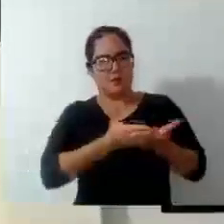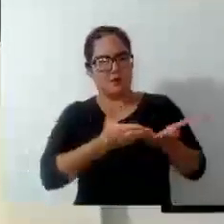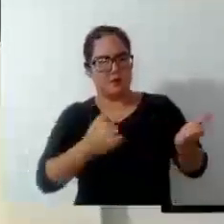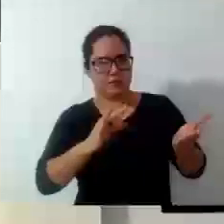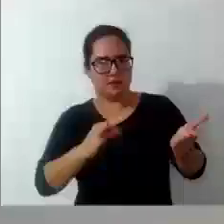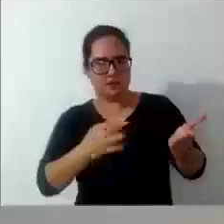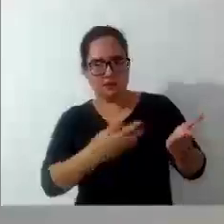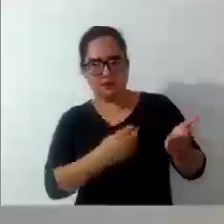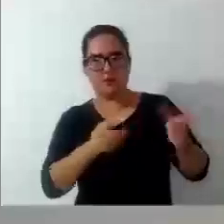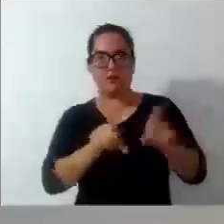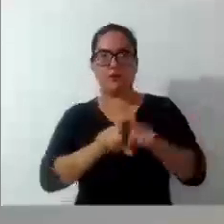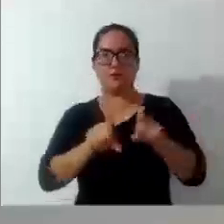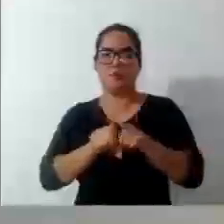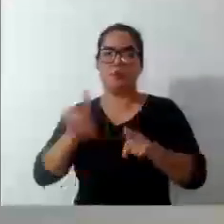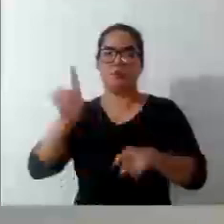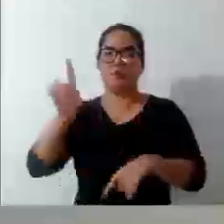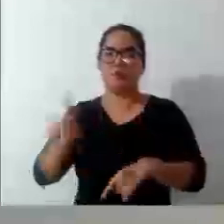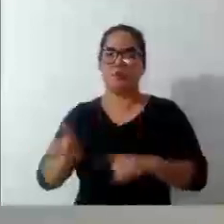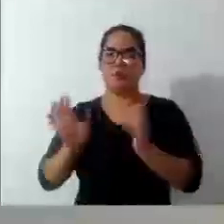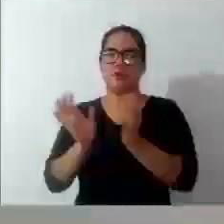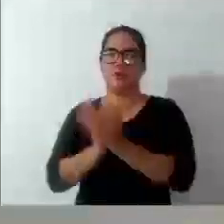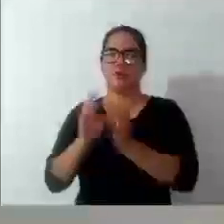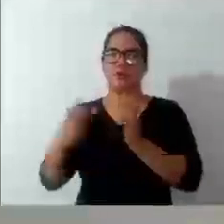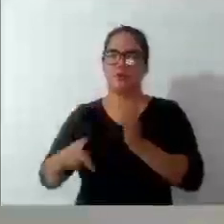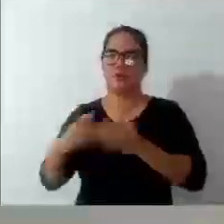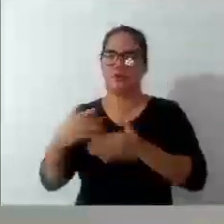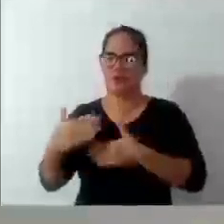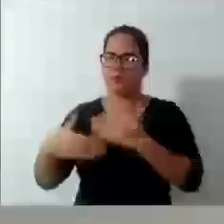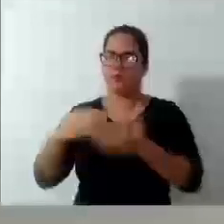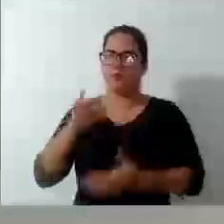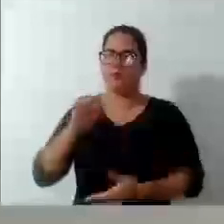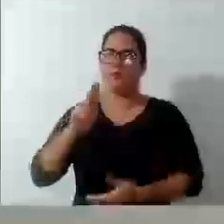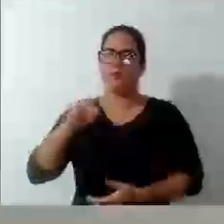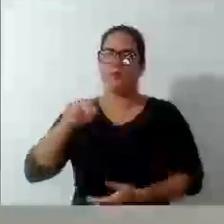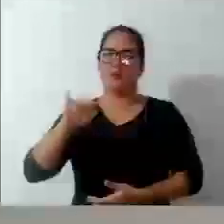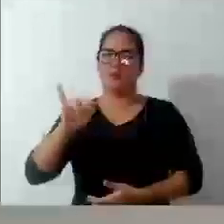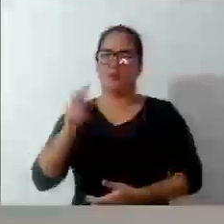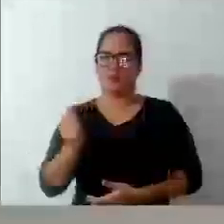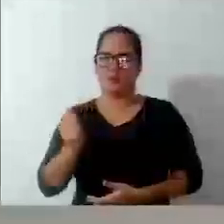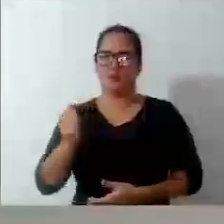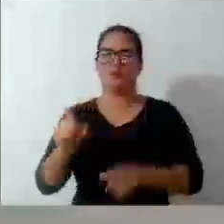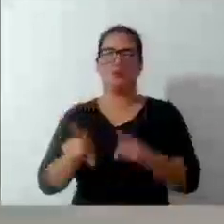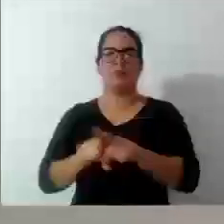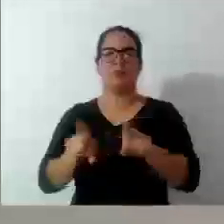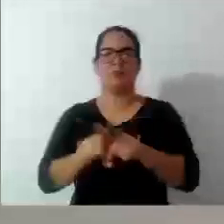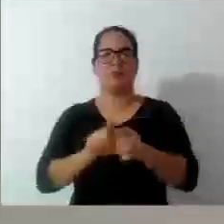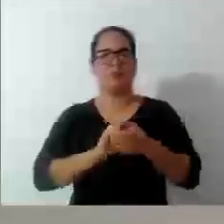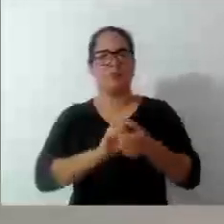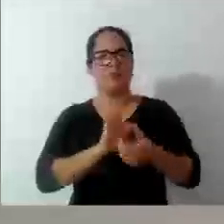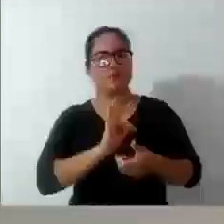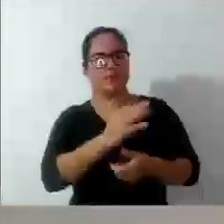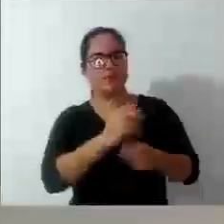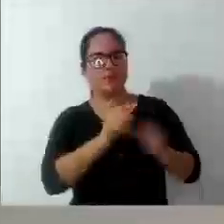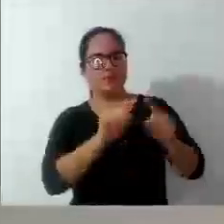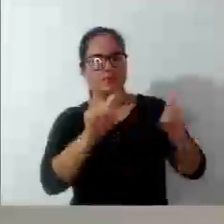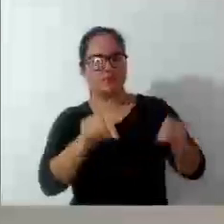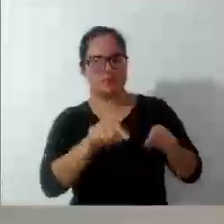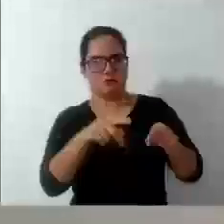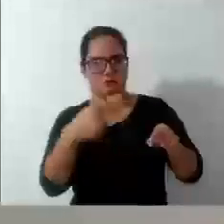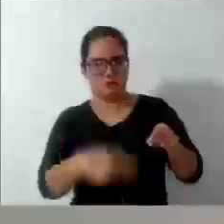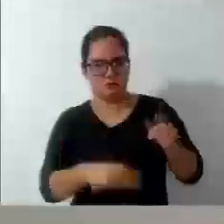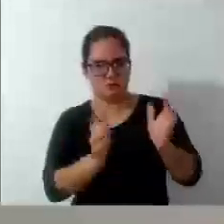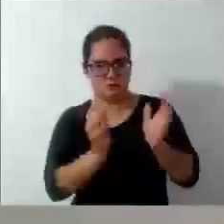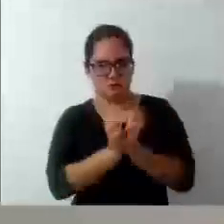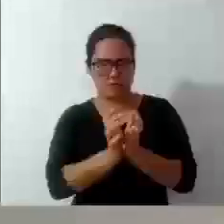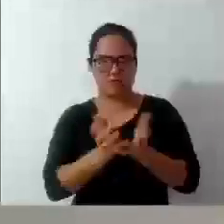Em nome do nosso diretor de desenvolvimento, Tuquinha, cumprimentar todos os servidores aqui da Câmara também. Cumprimentar de